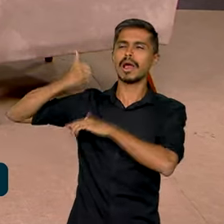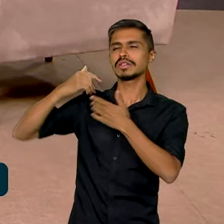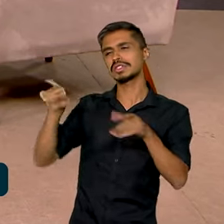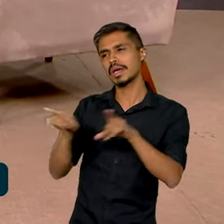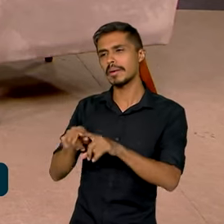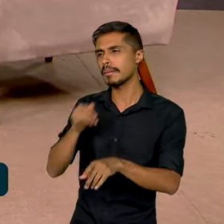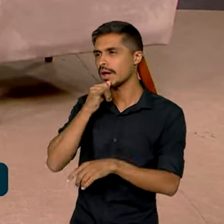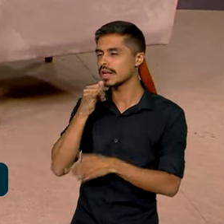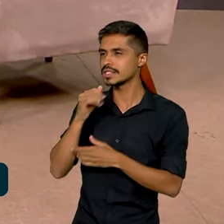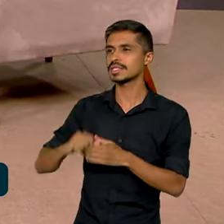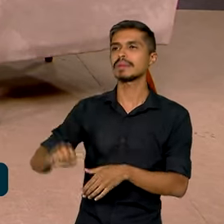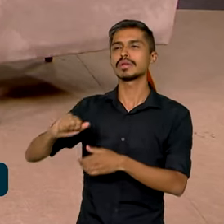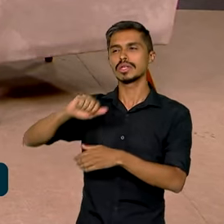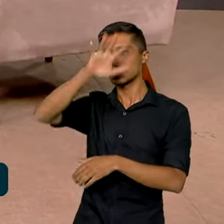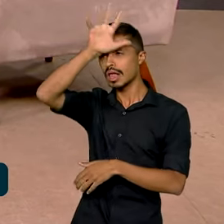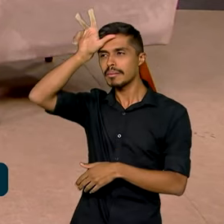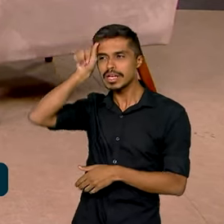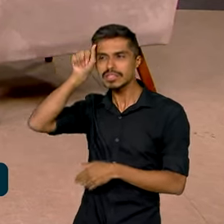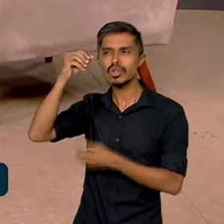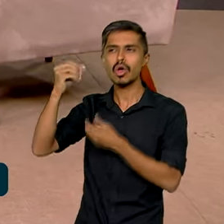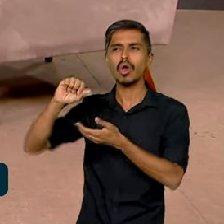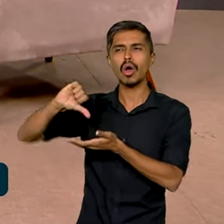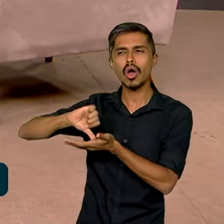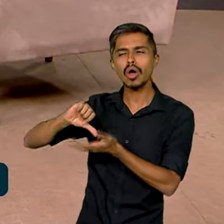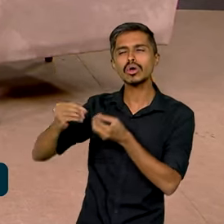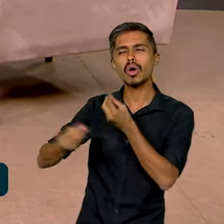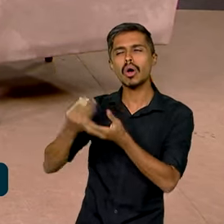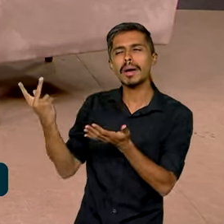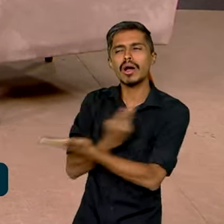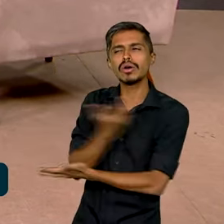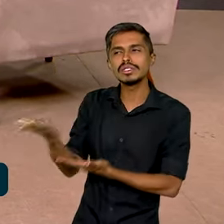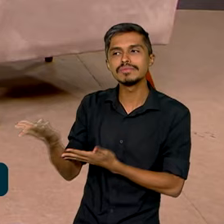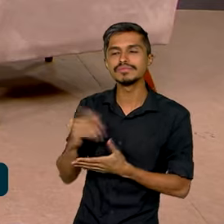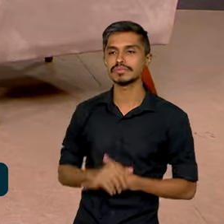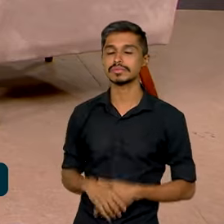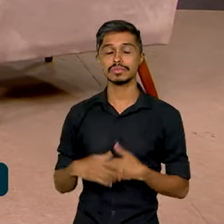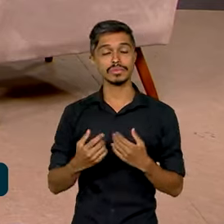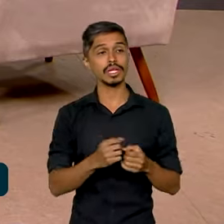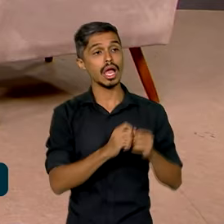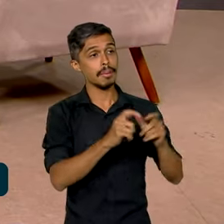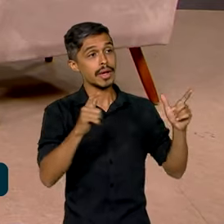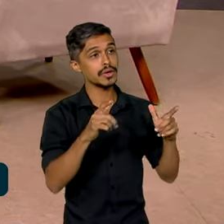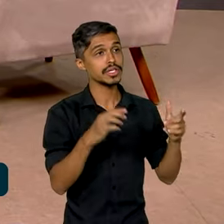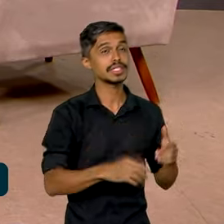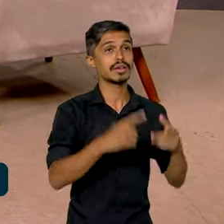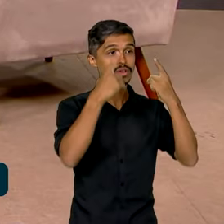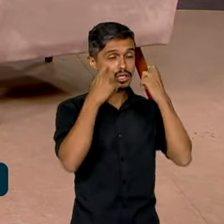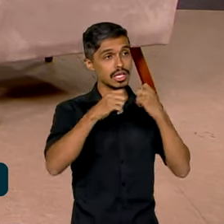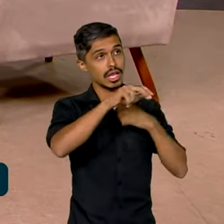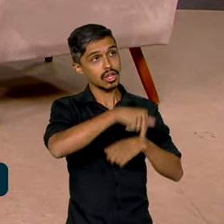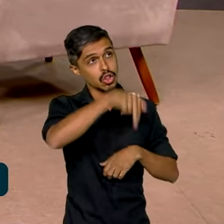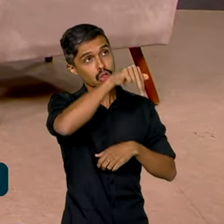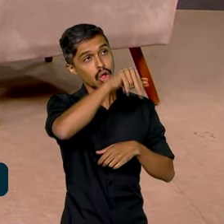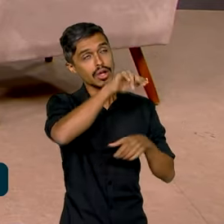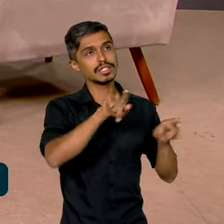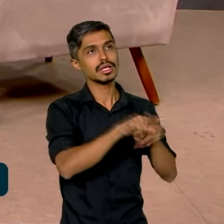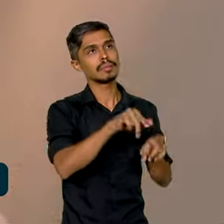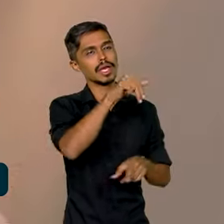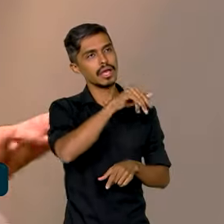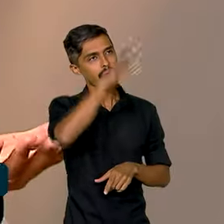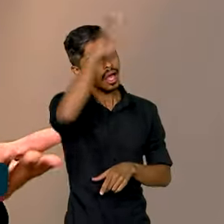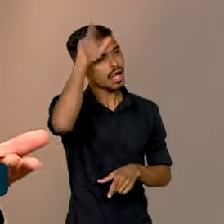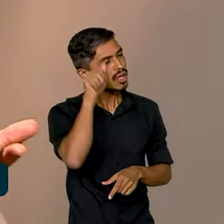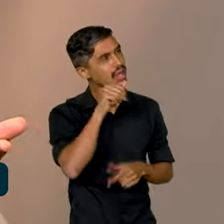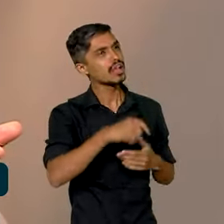por exemplo, no Amazonas. Conta um pouquinho para a gente. Um dos fatores que levaram ao aumento da violência na região norte, na região amazônica,